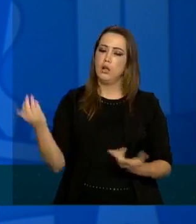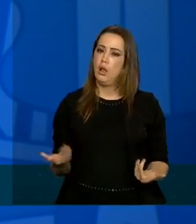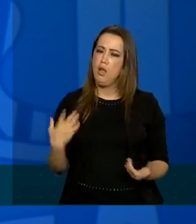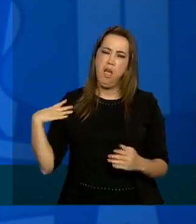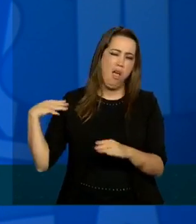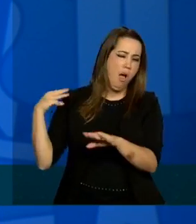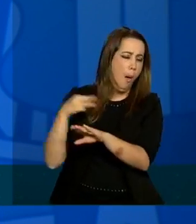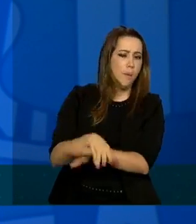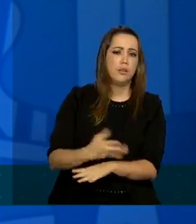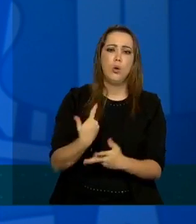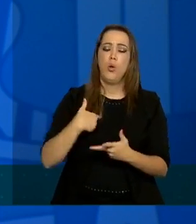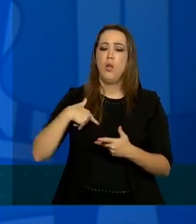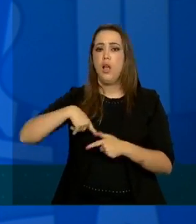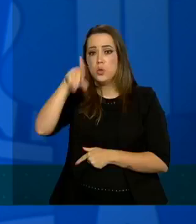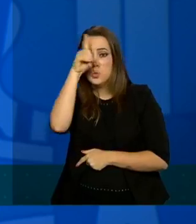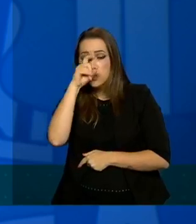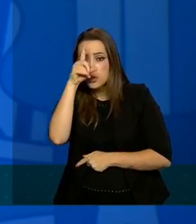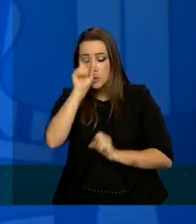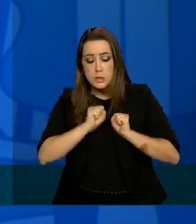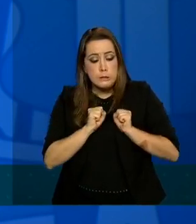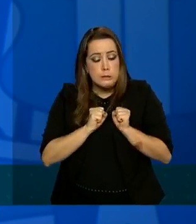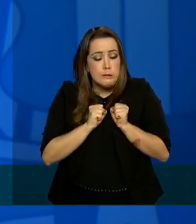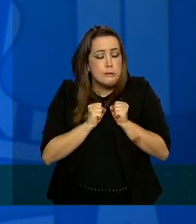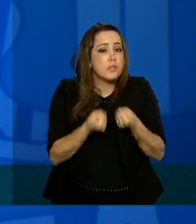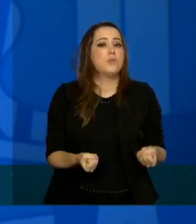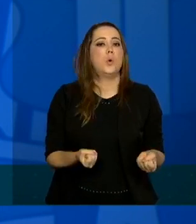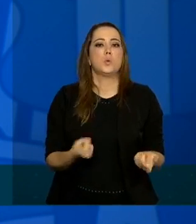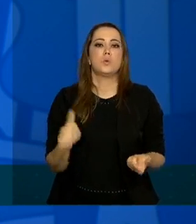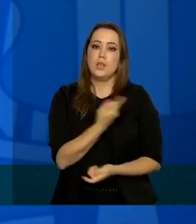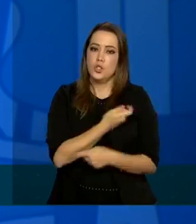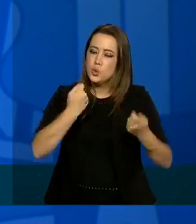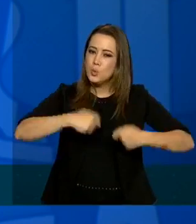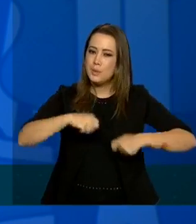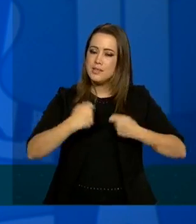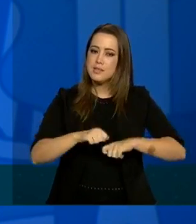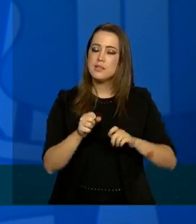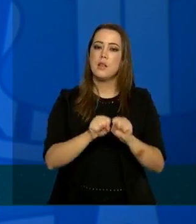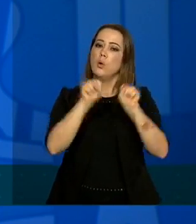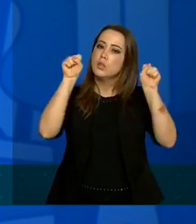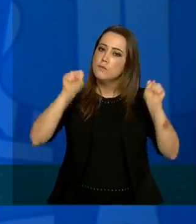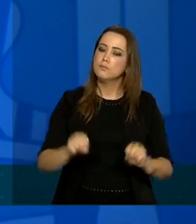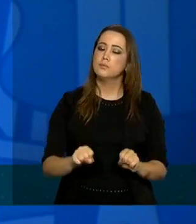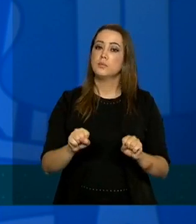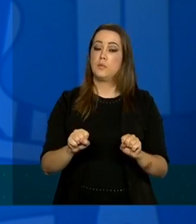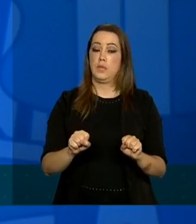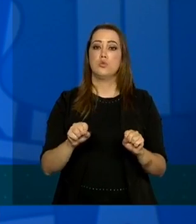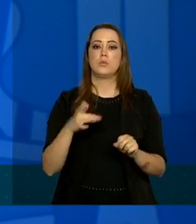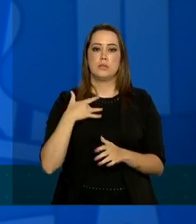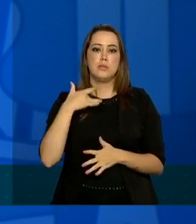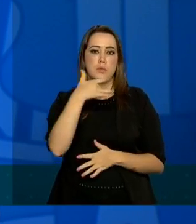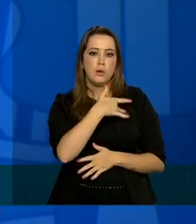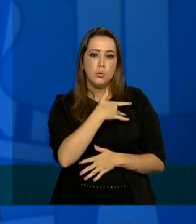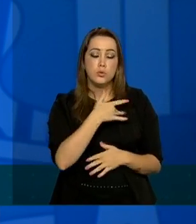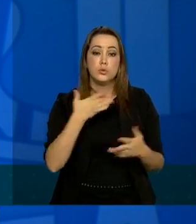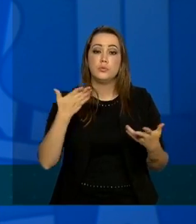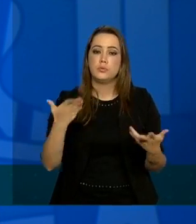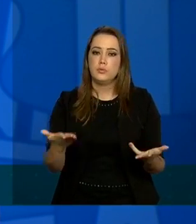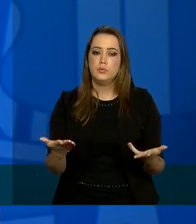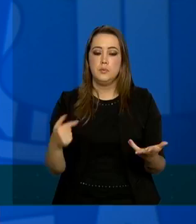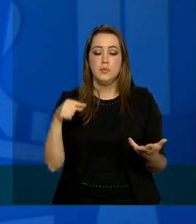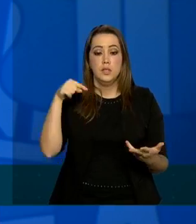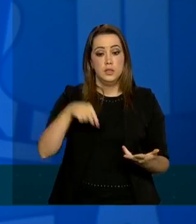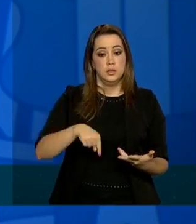hospitais todos eles estão dando a resposta que a gente espera de um sistema único de saúde então a gente não